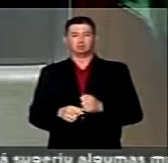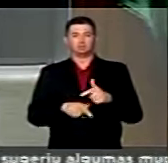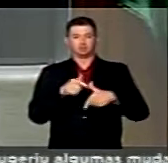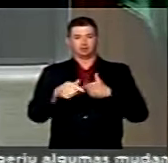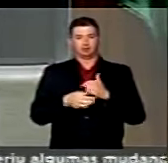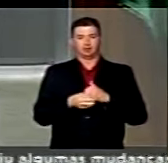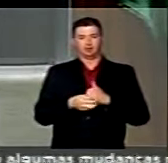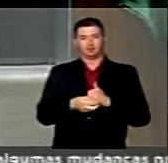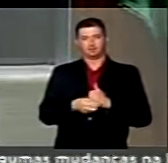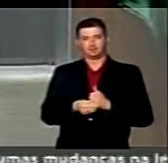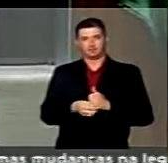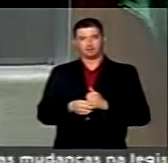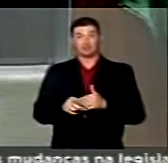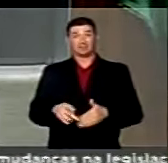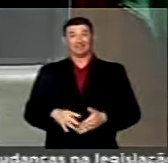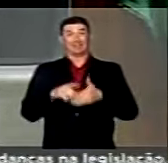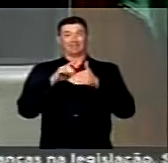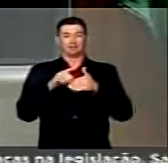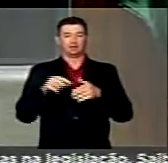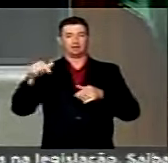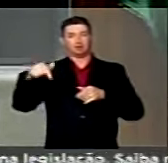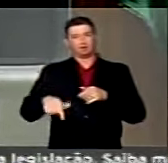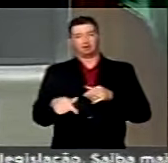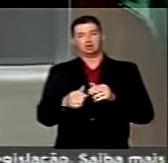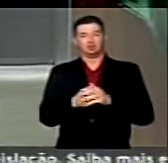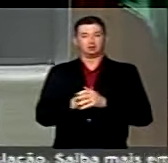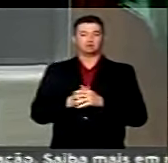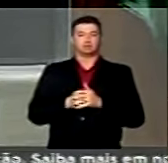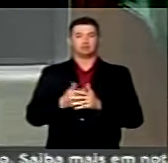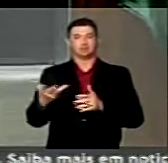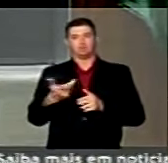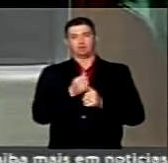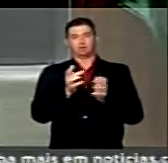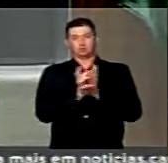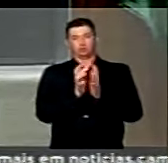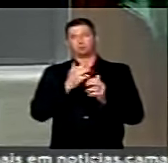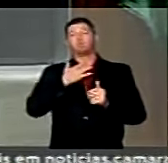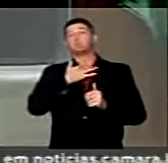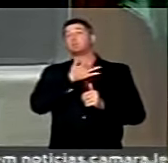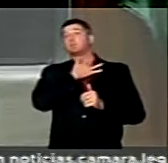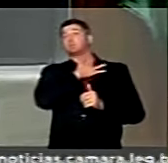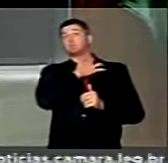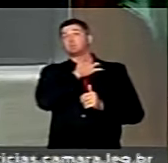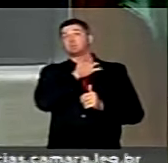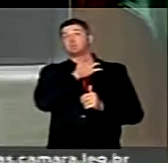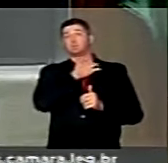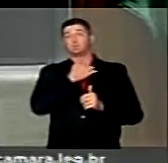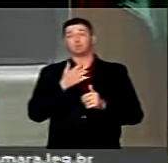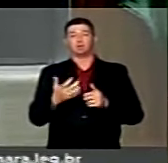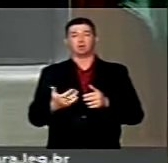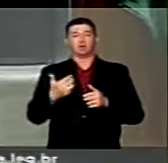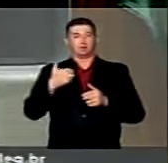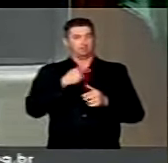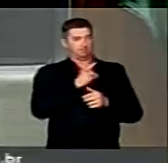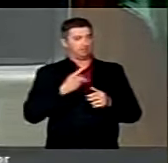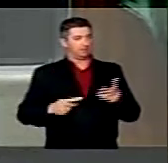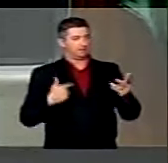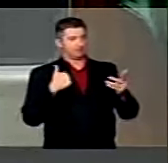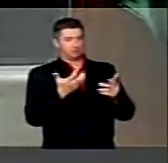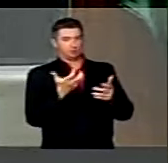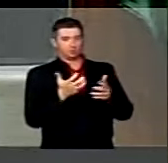exercer esse papel de líder desta gloriosa bancada. Queria, senhor presidente,